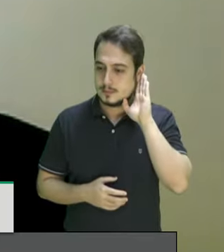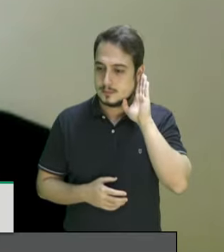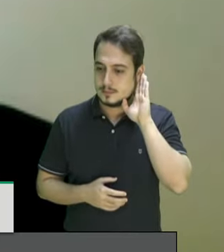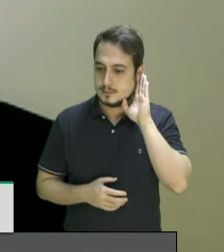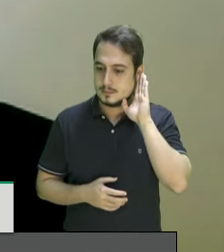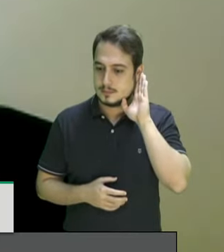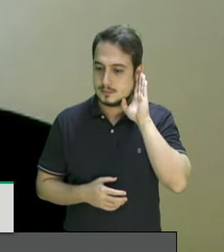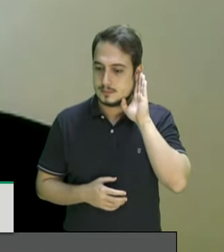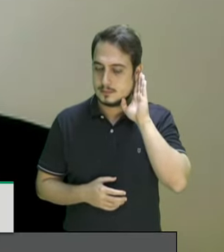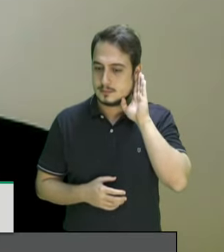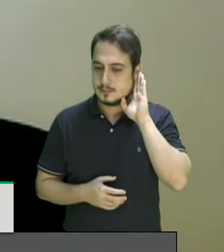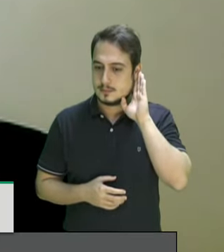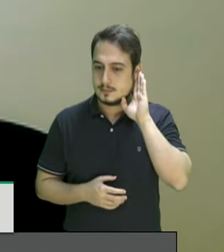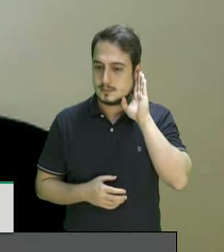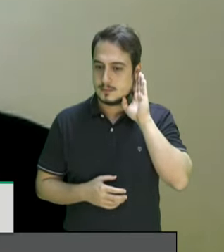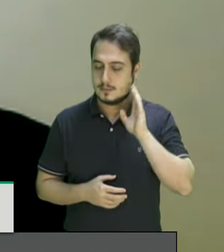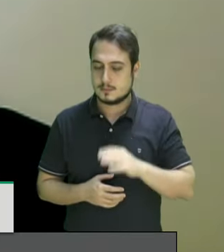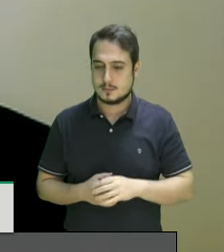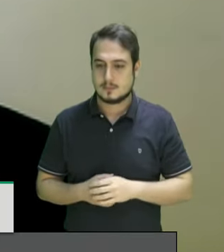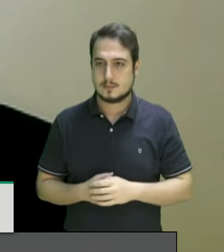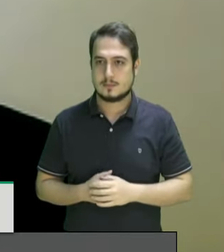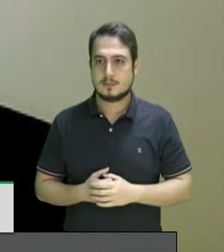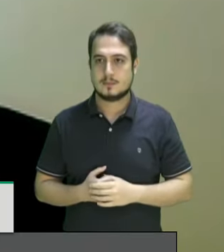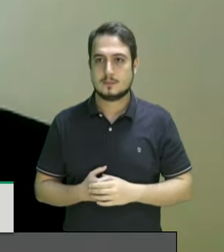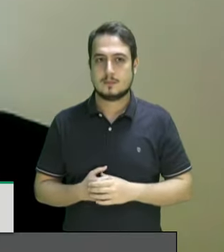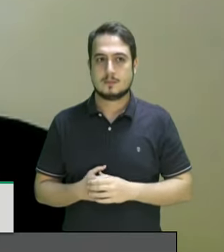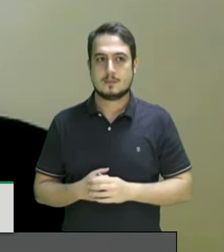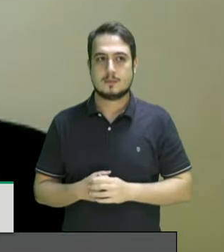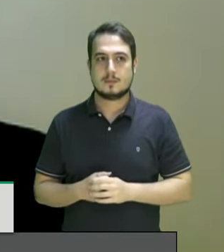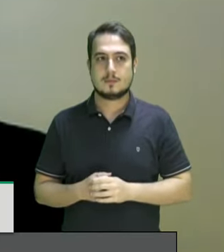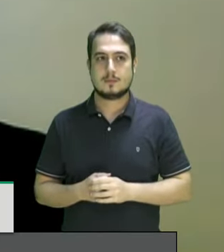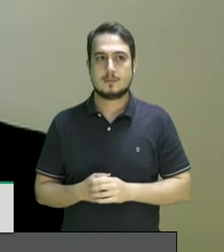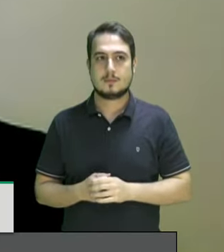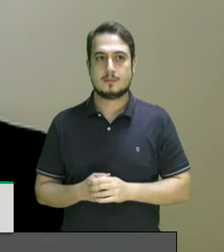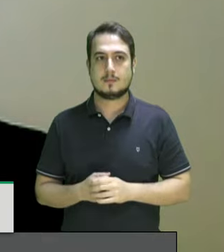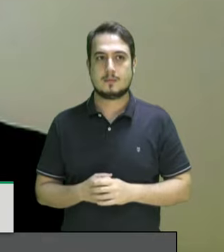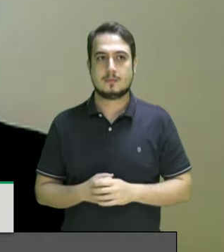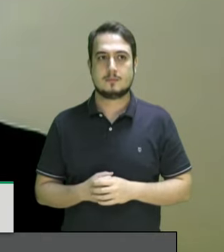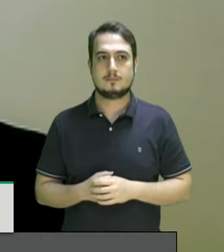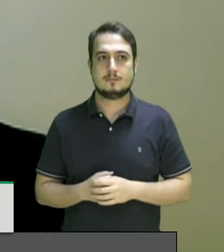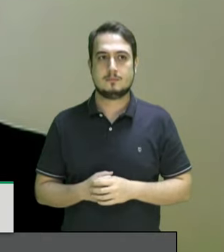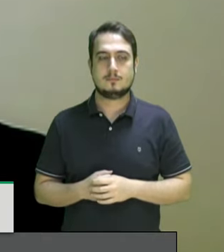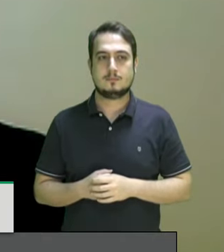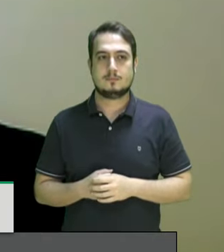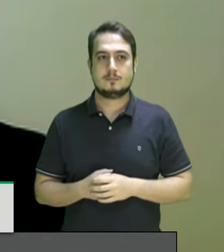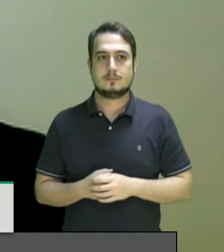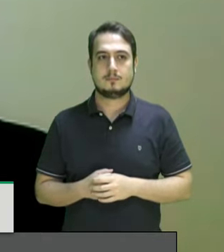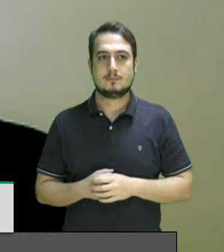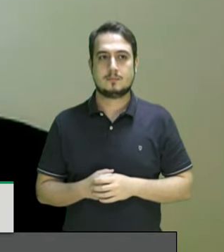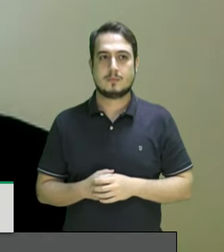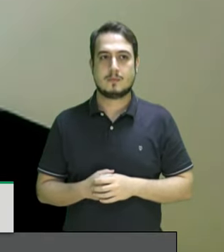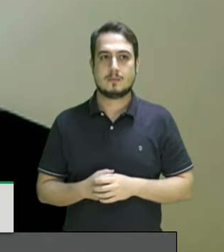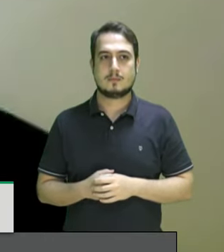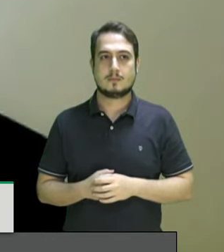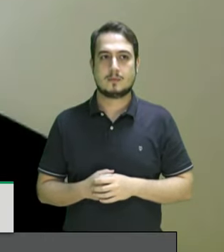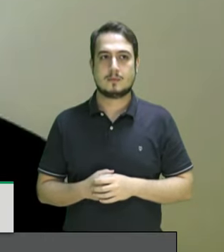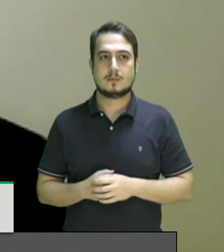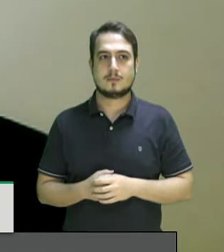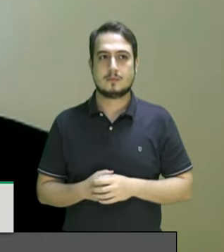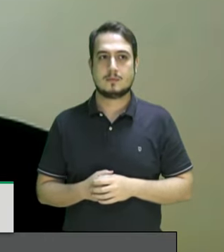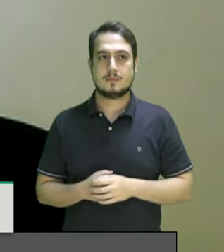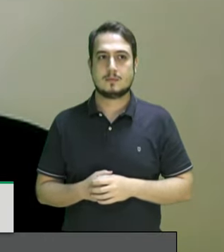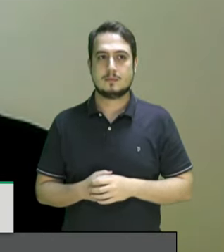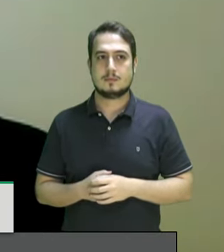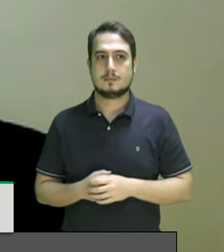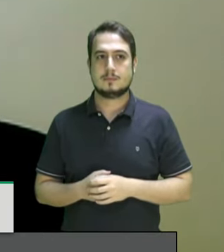mim uma ingenuidade escolar quererão avaliar até onde isso se chamam de micróbio que ele irá chegar igual que lembrarão